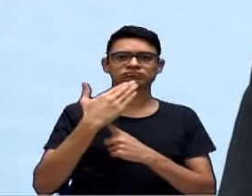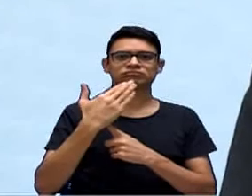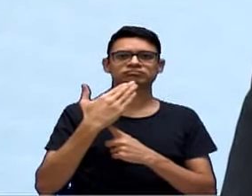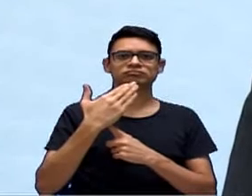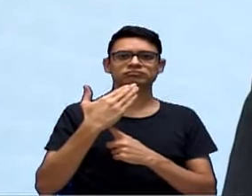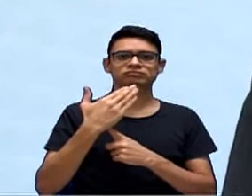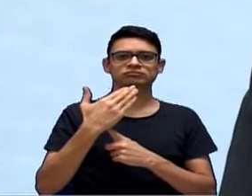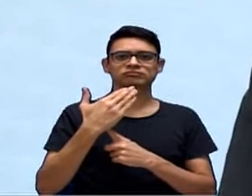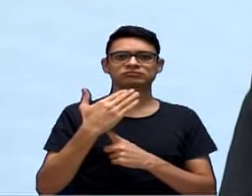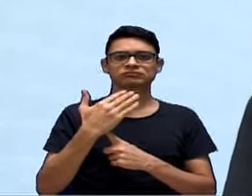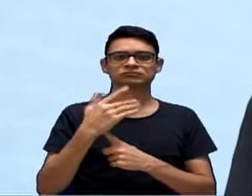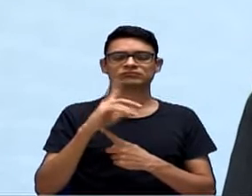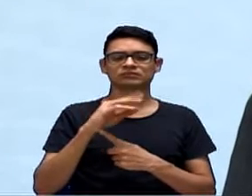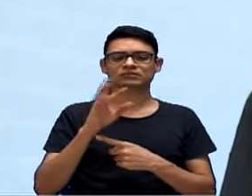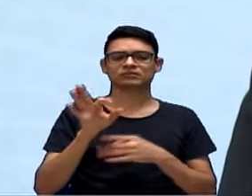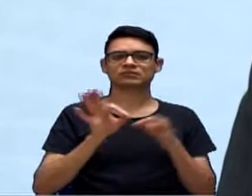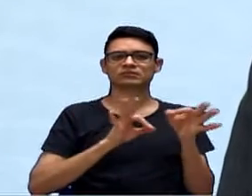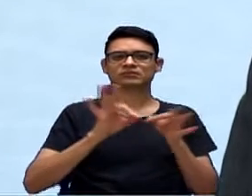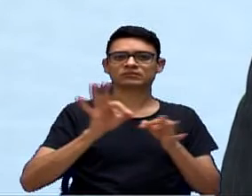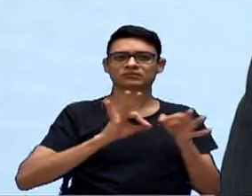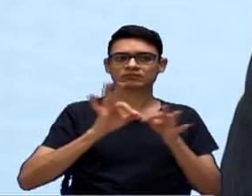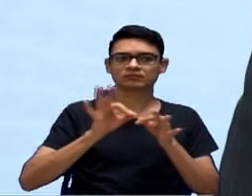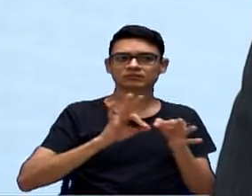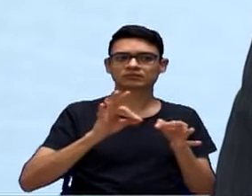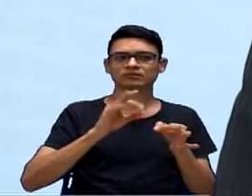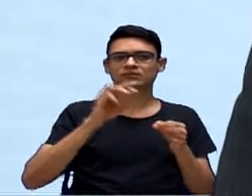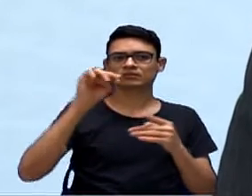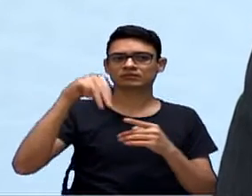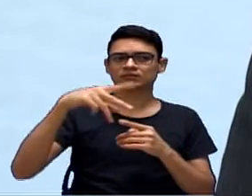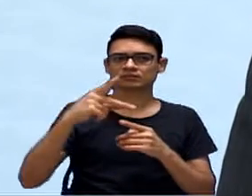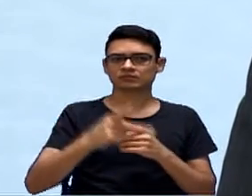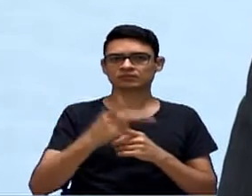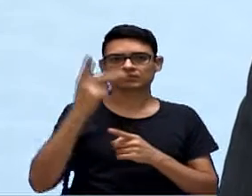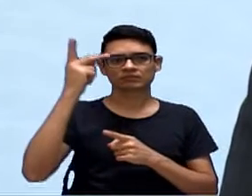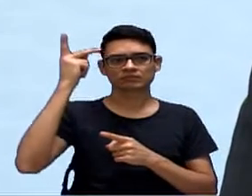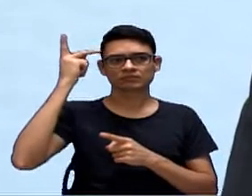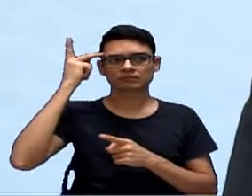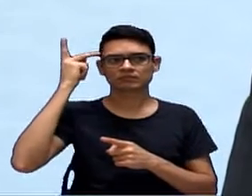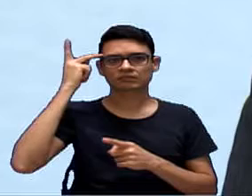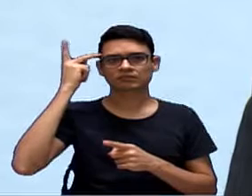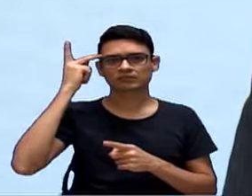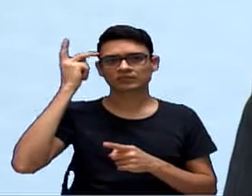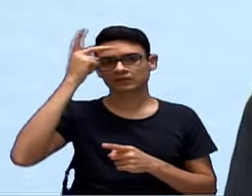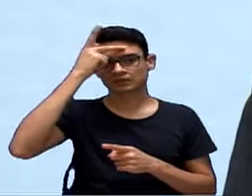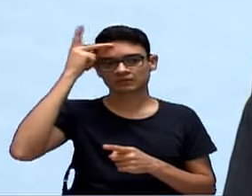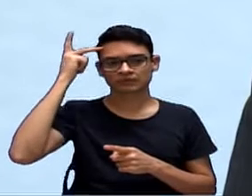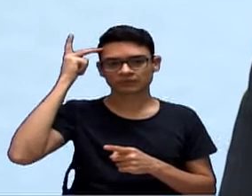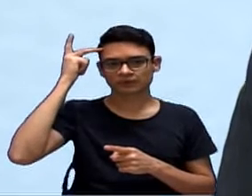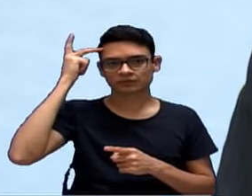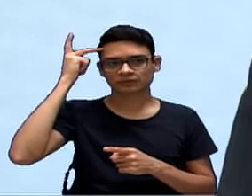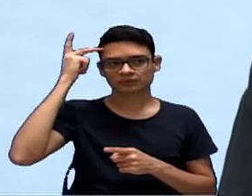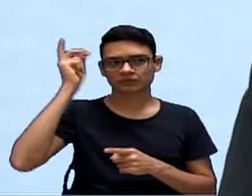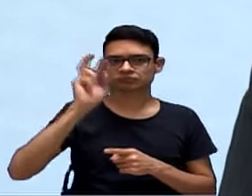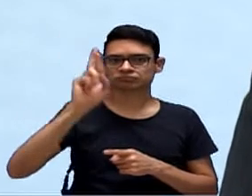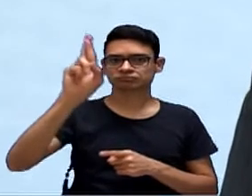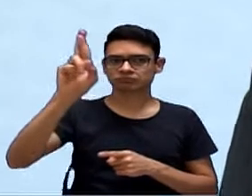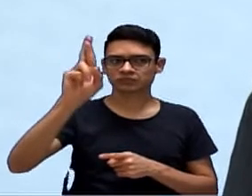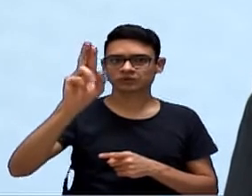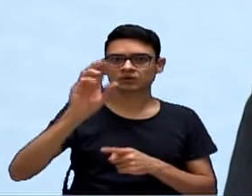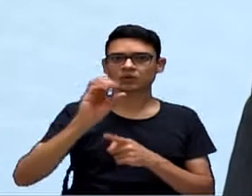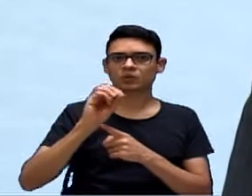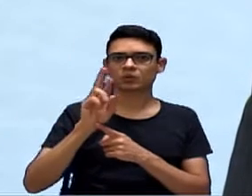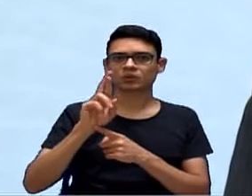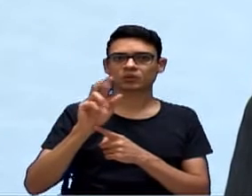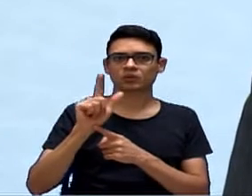esse acordo que o Ministério Público do Estado de São Paulo na pessoa do promotor Orlando Bastos e